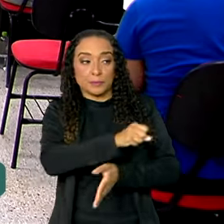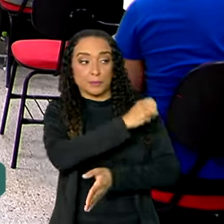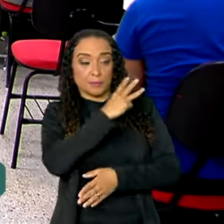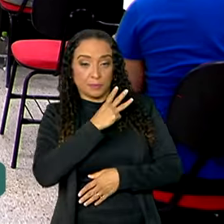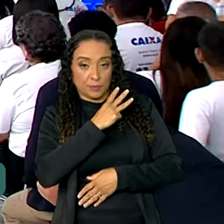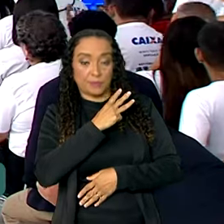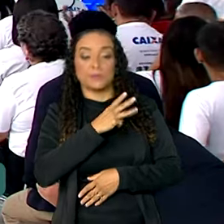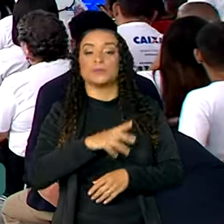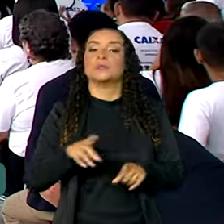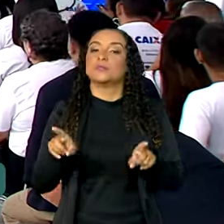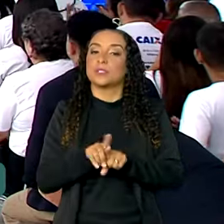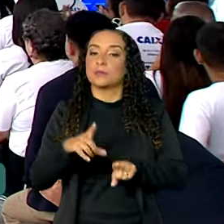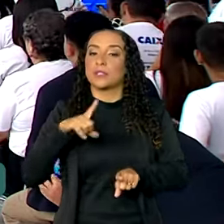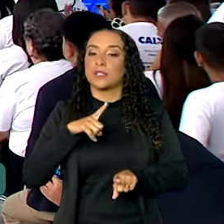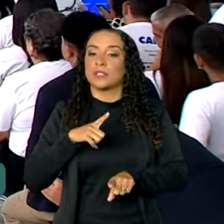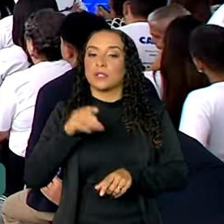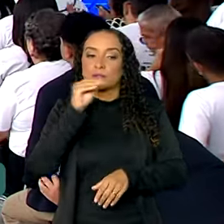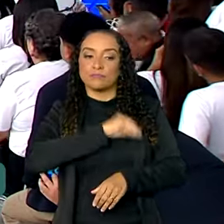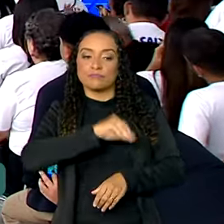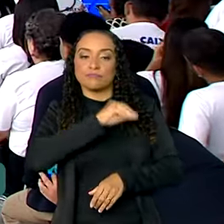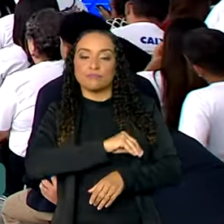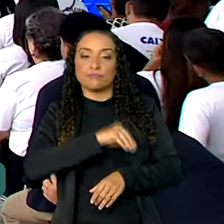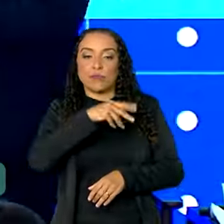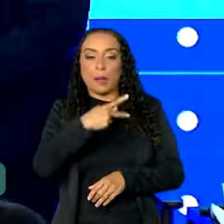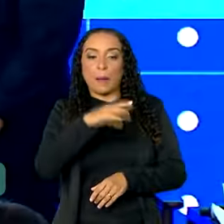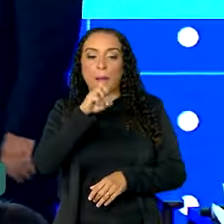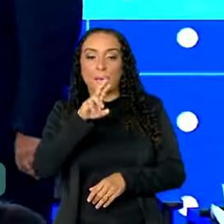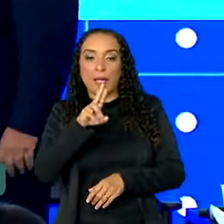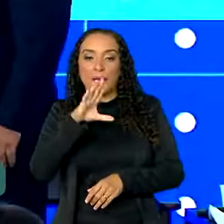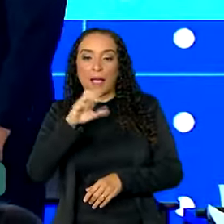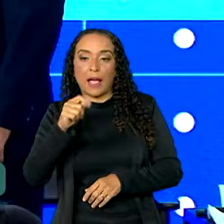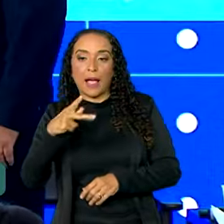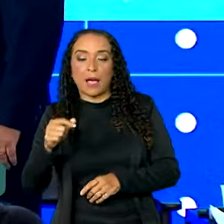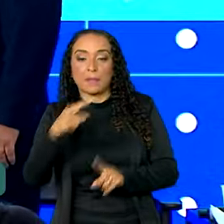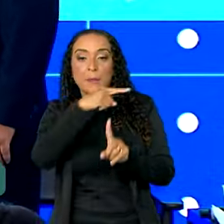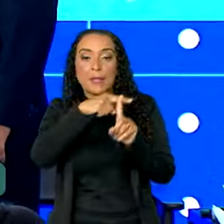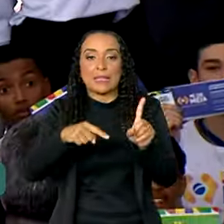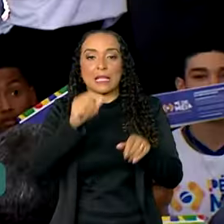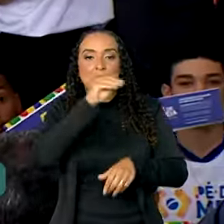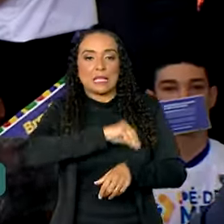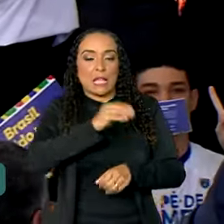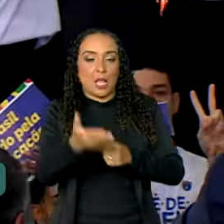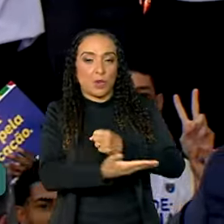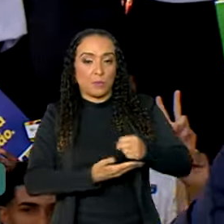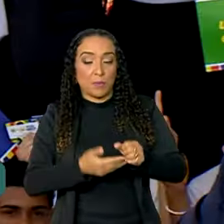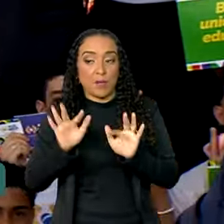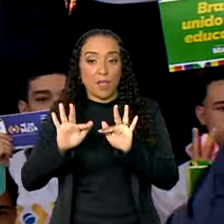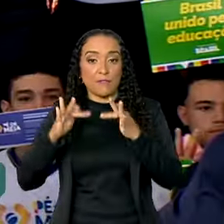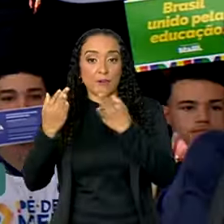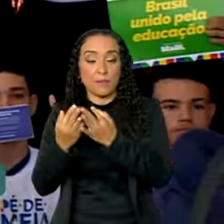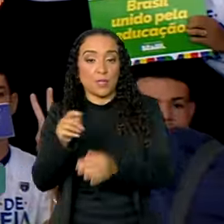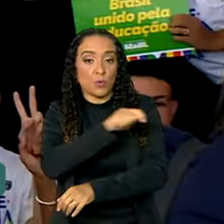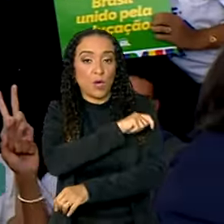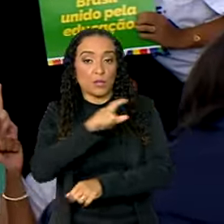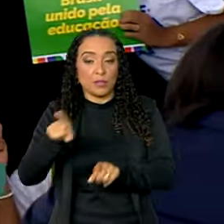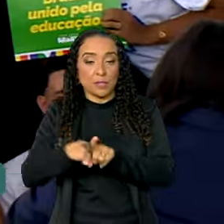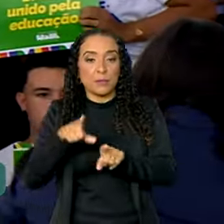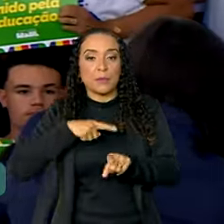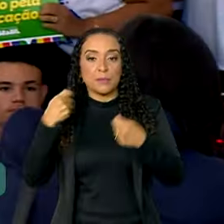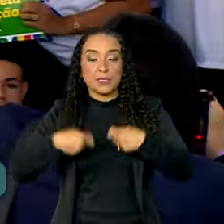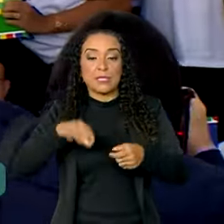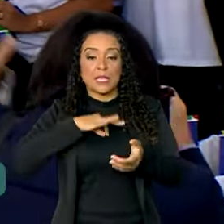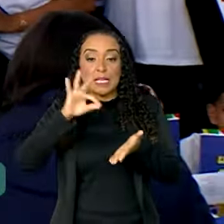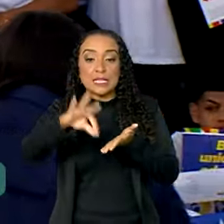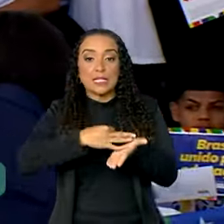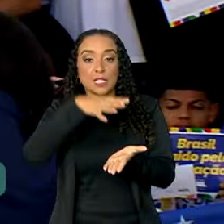ensino médio e ter uma renda per capita familiar de meio salário mínimo. E a família do aluno deve estar